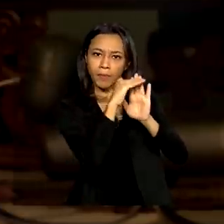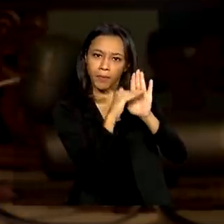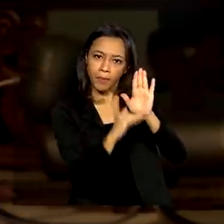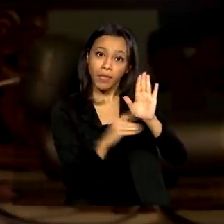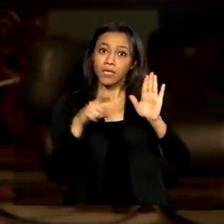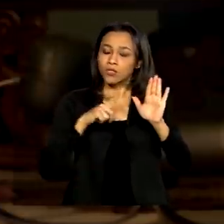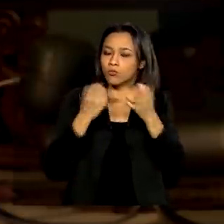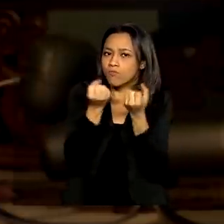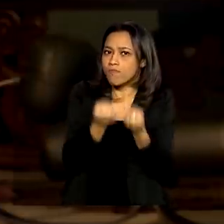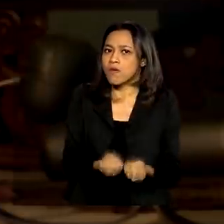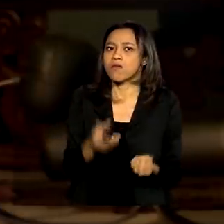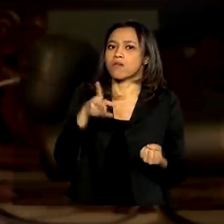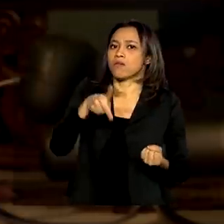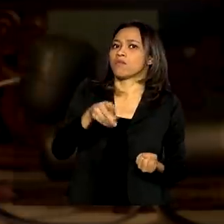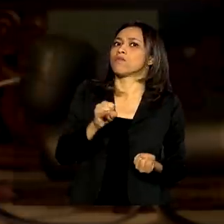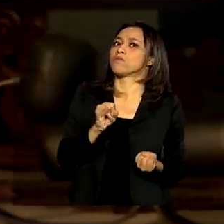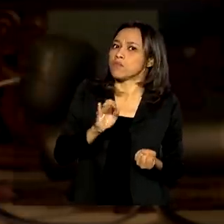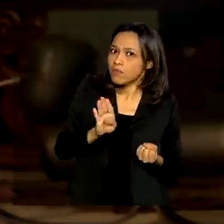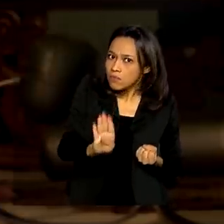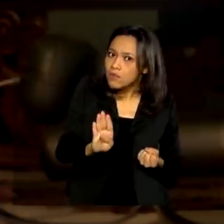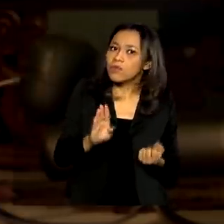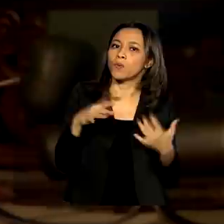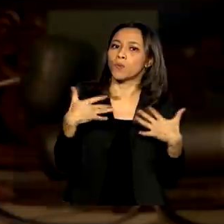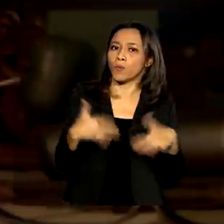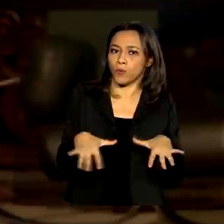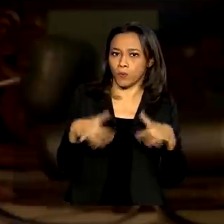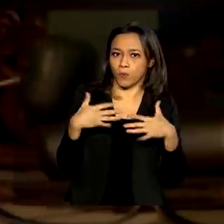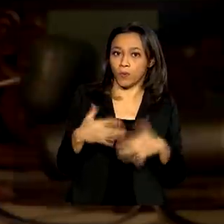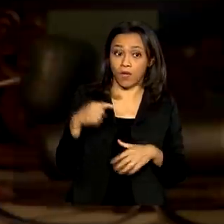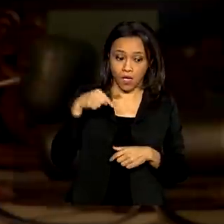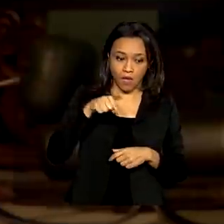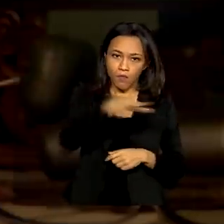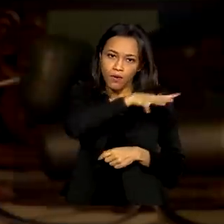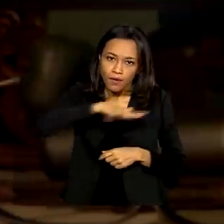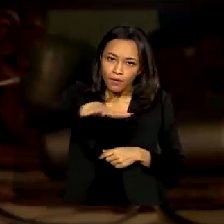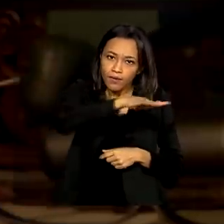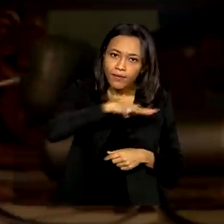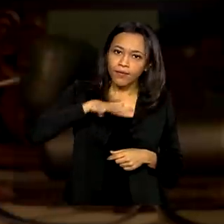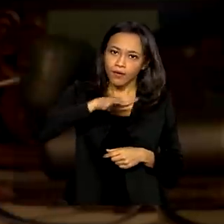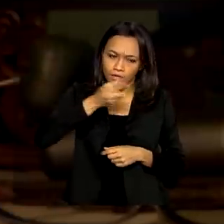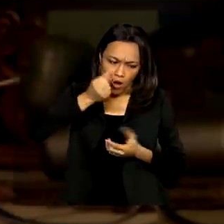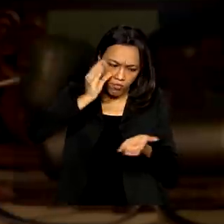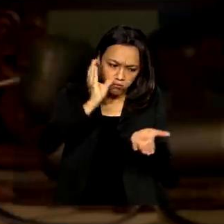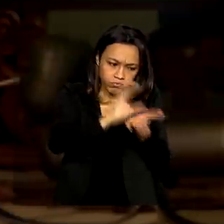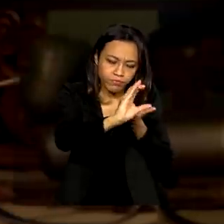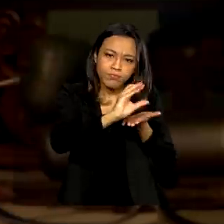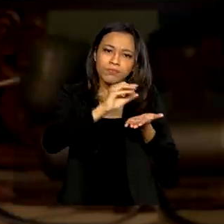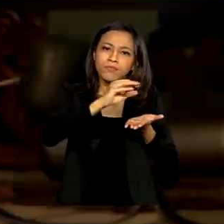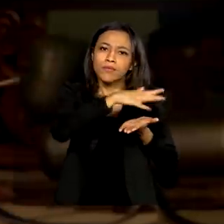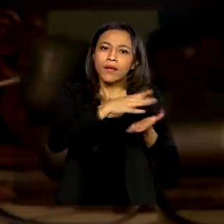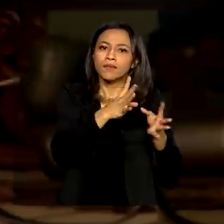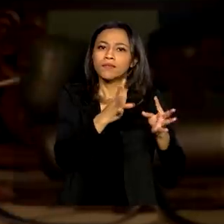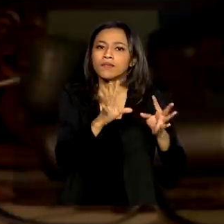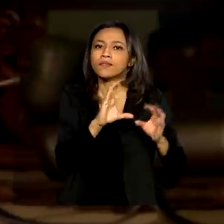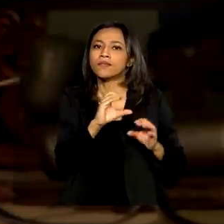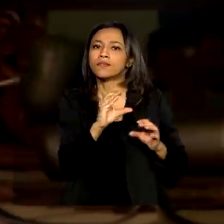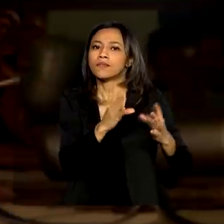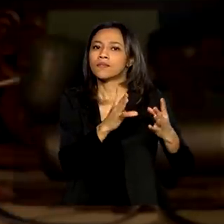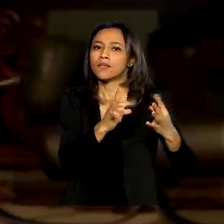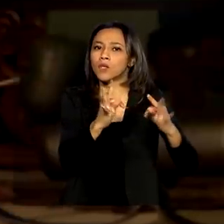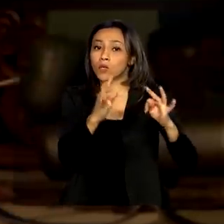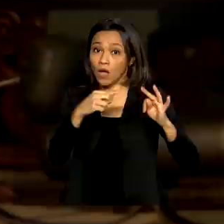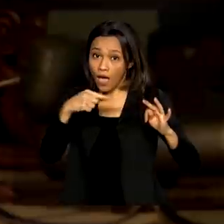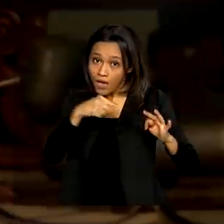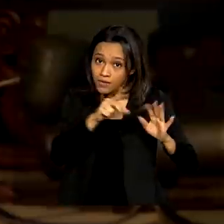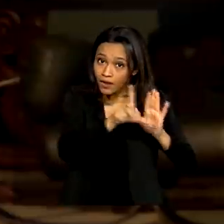PIB, e é um setor que ele investe em ciência e tecnologia, e através dessa lei nós